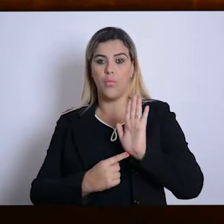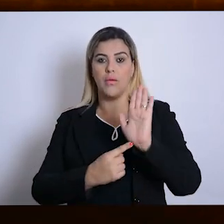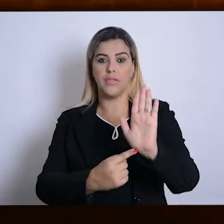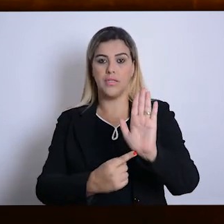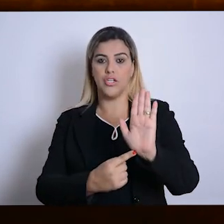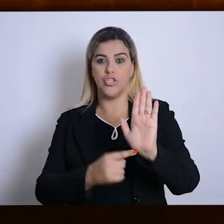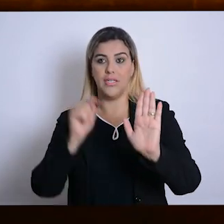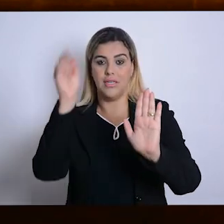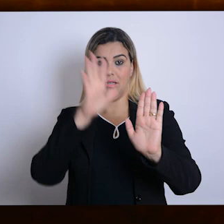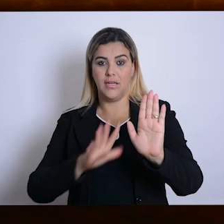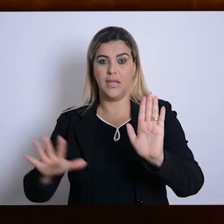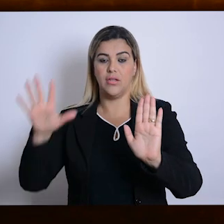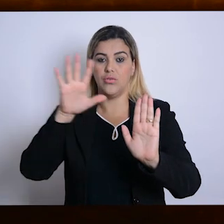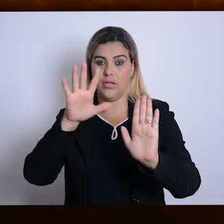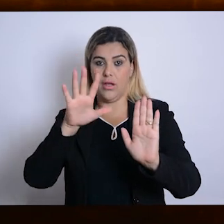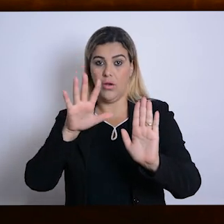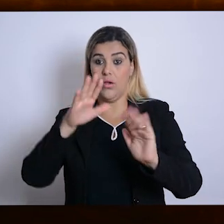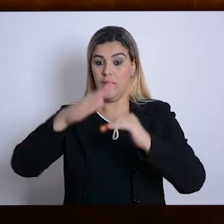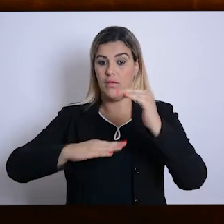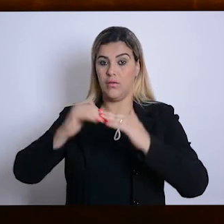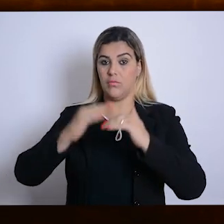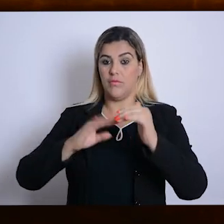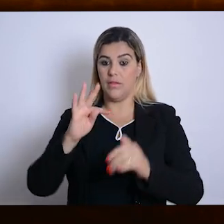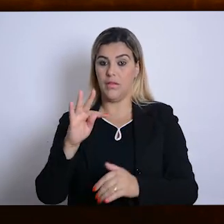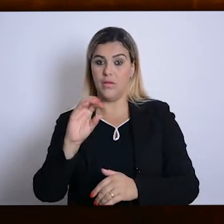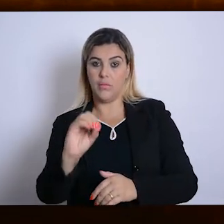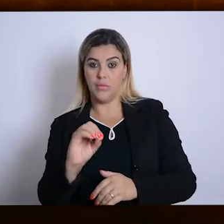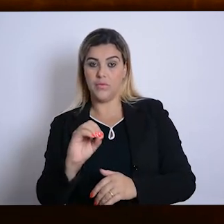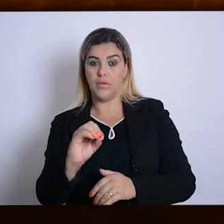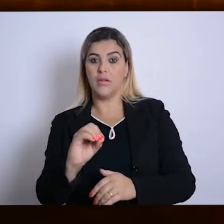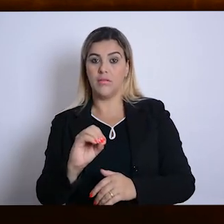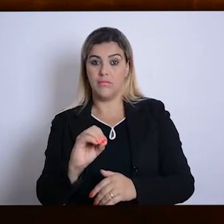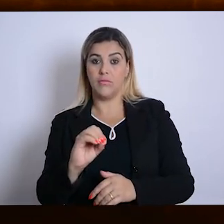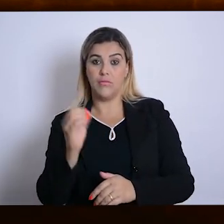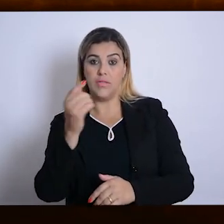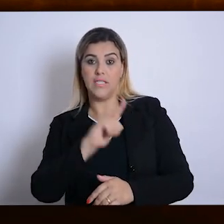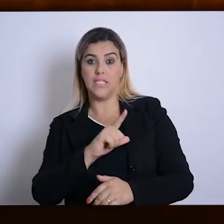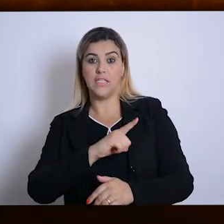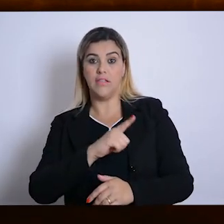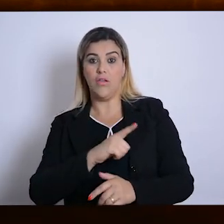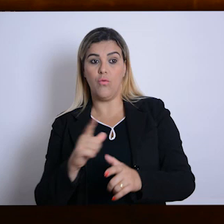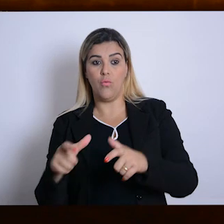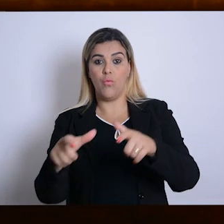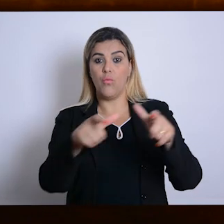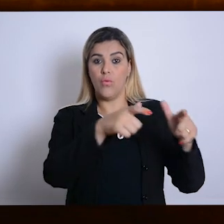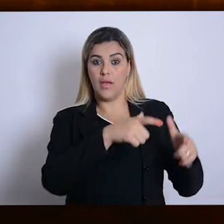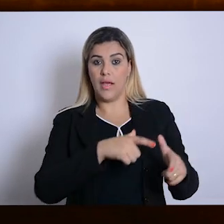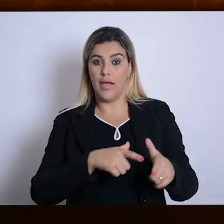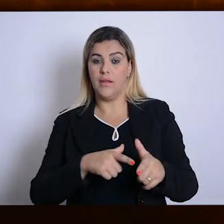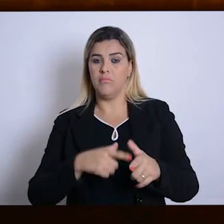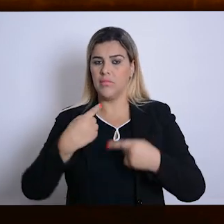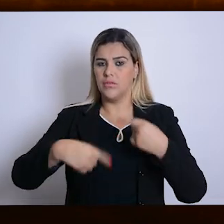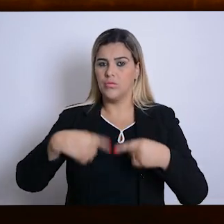e fazer com que os profissionais, terapeutas ocupacionais, tivessem um cenário para discutir a sua atuação, as